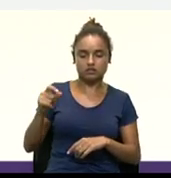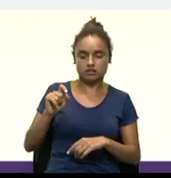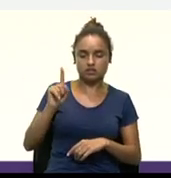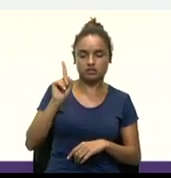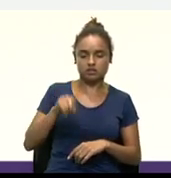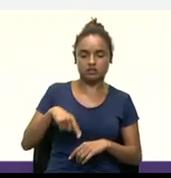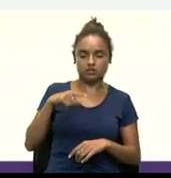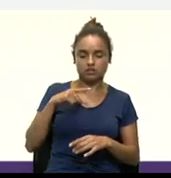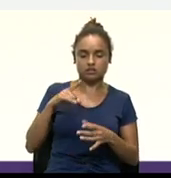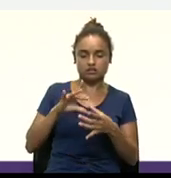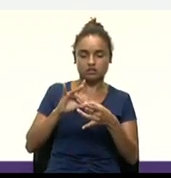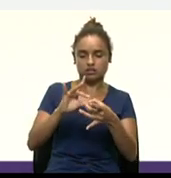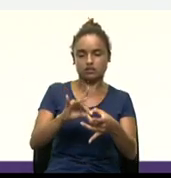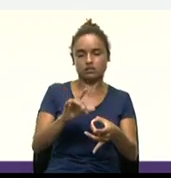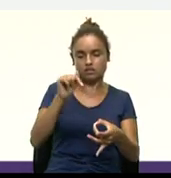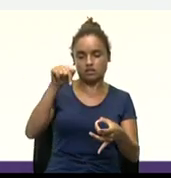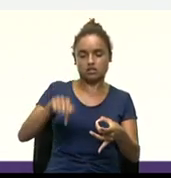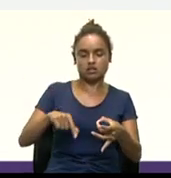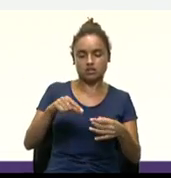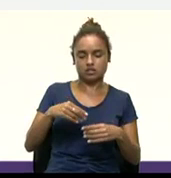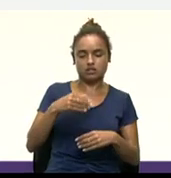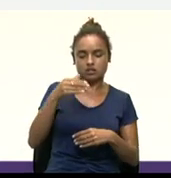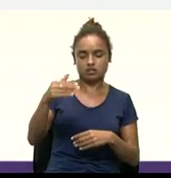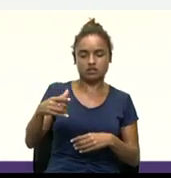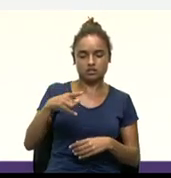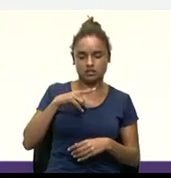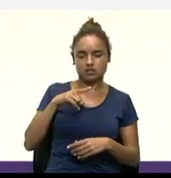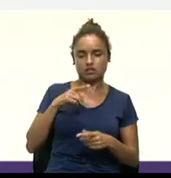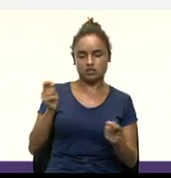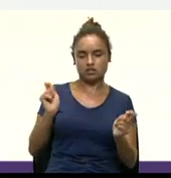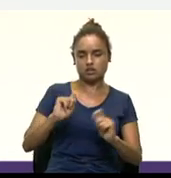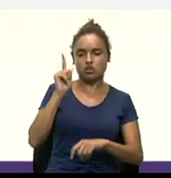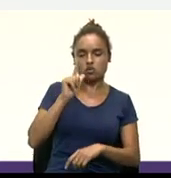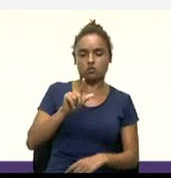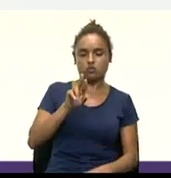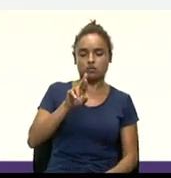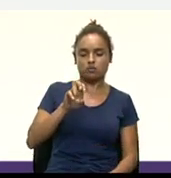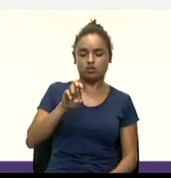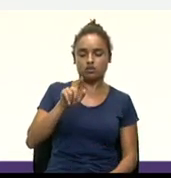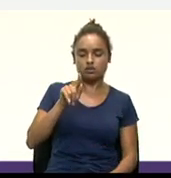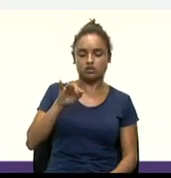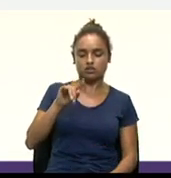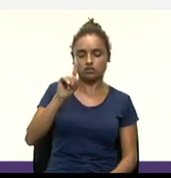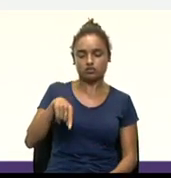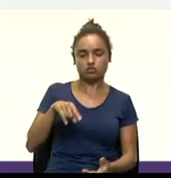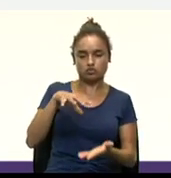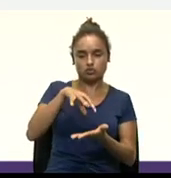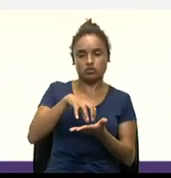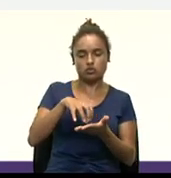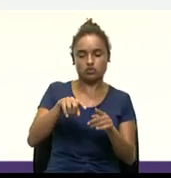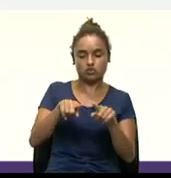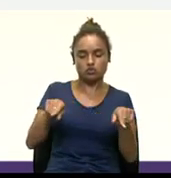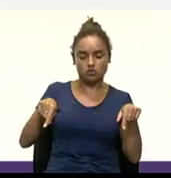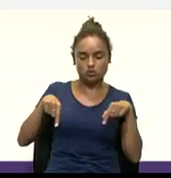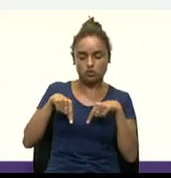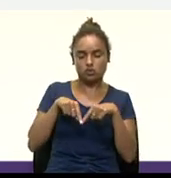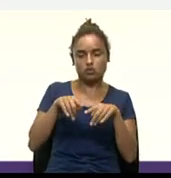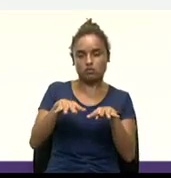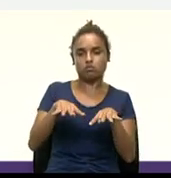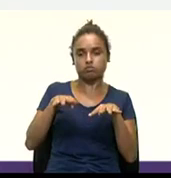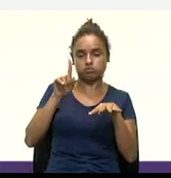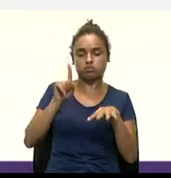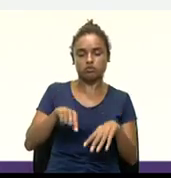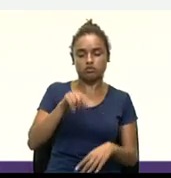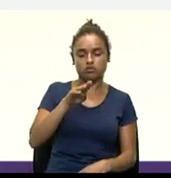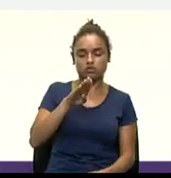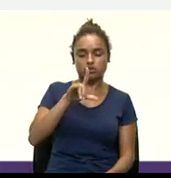codificado e enviado para um grande registro público de todas as transações, que é o